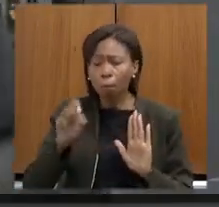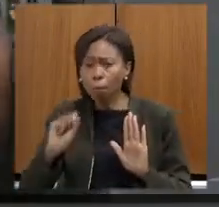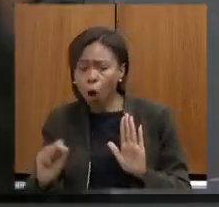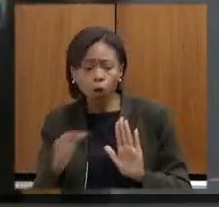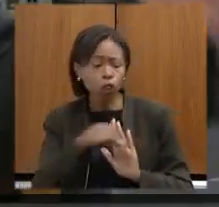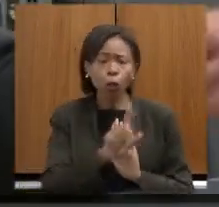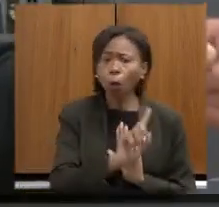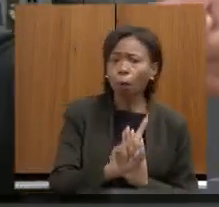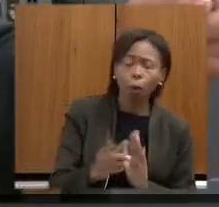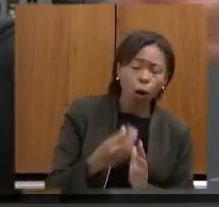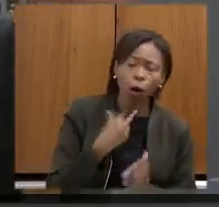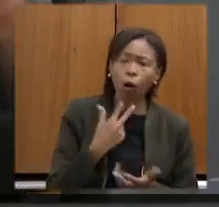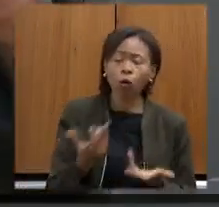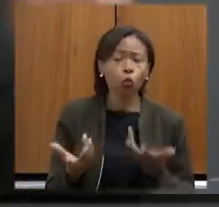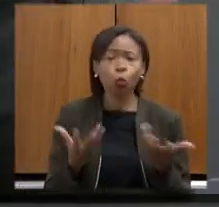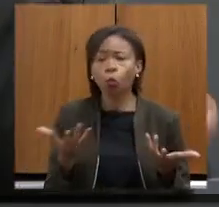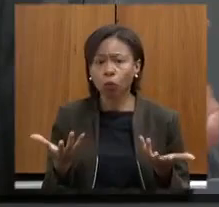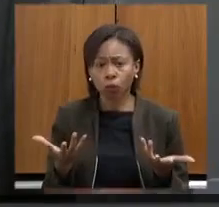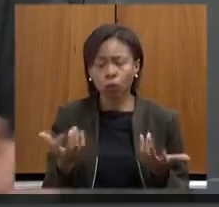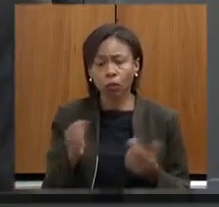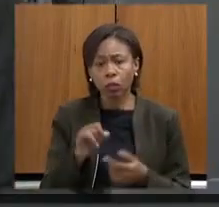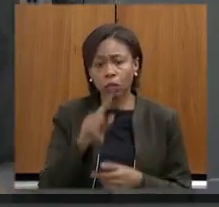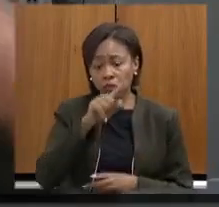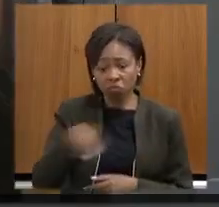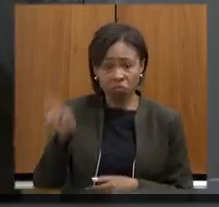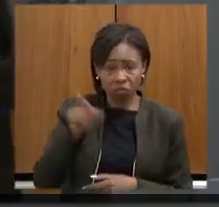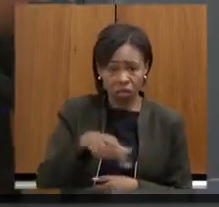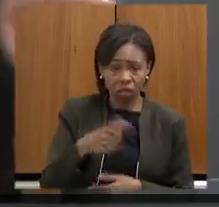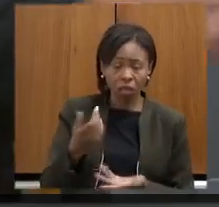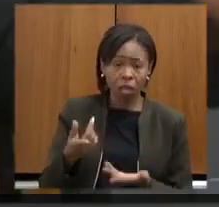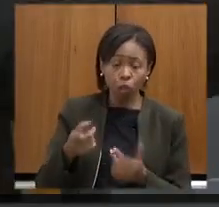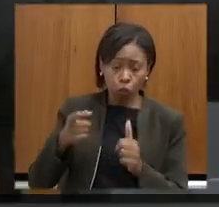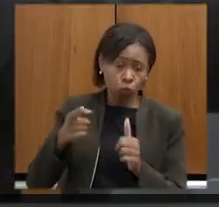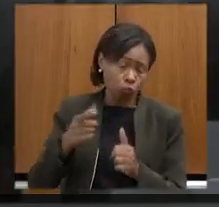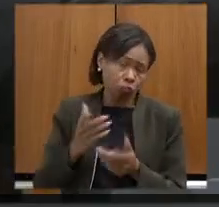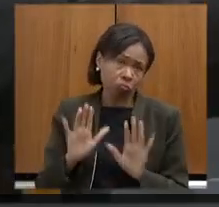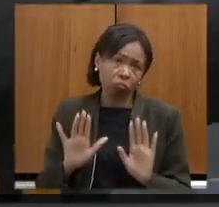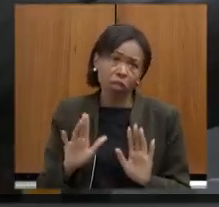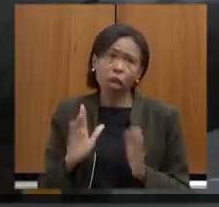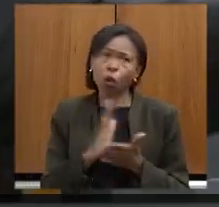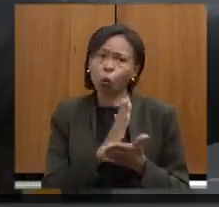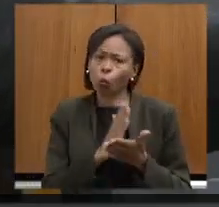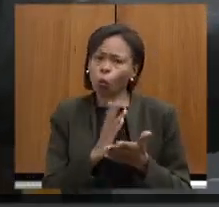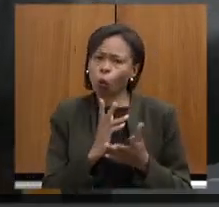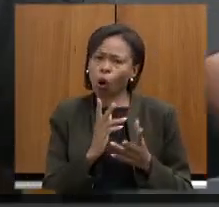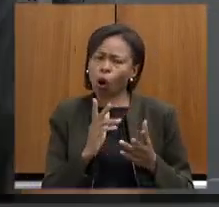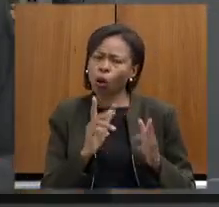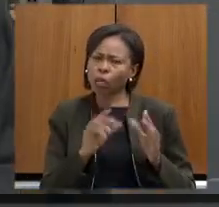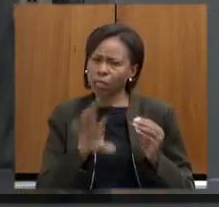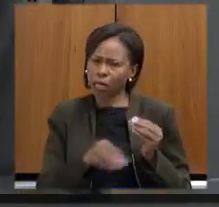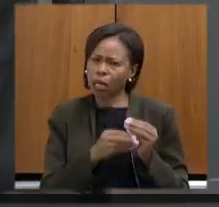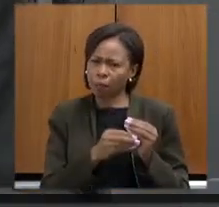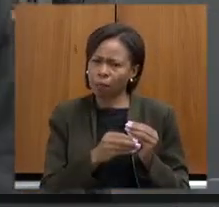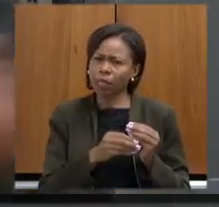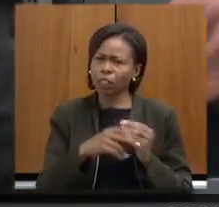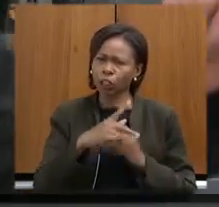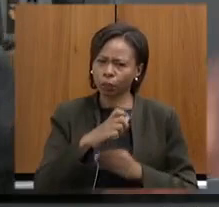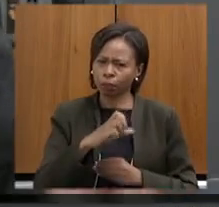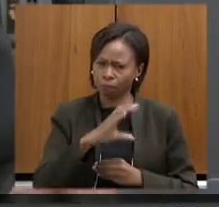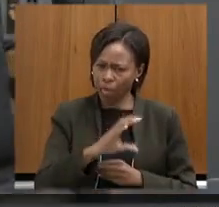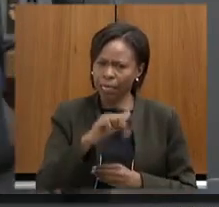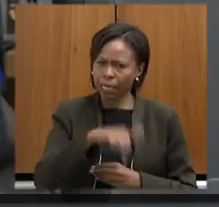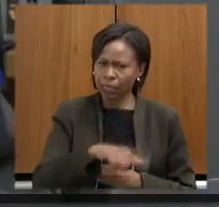se for para suspender e assim eu termino presidente como tem algumas emendas de PEC aqui para